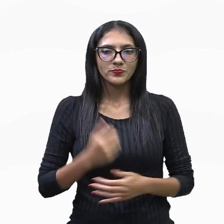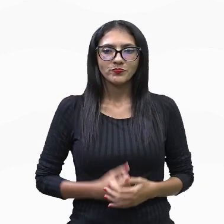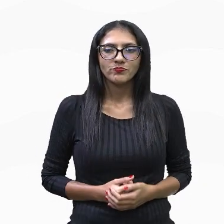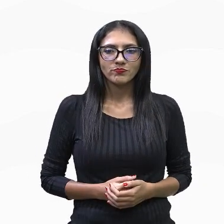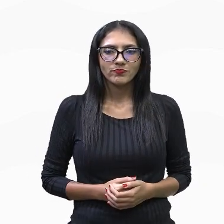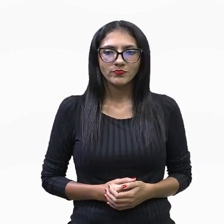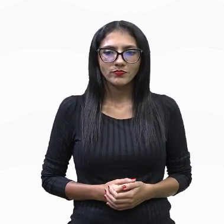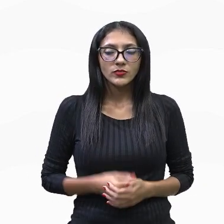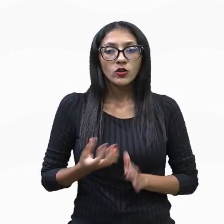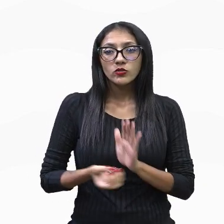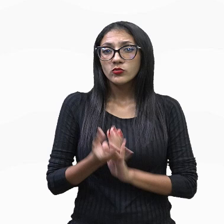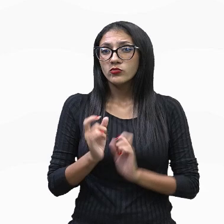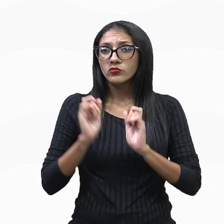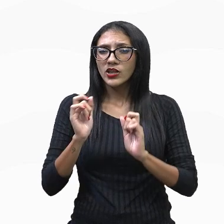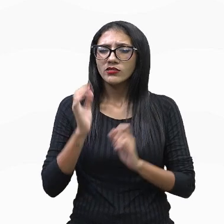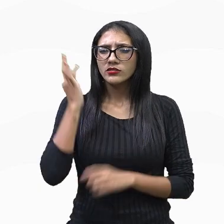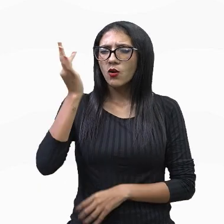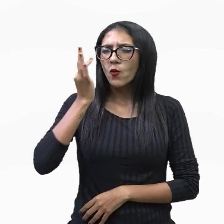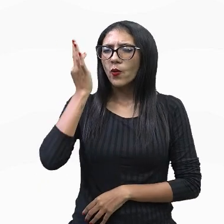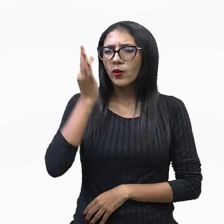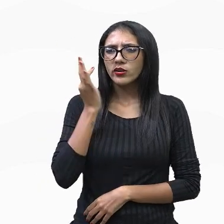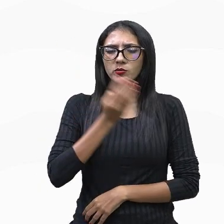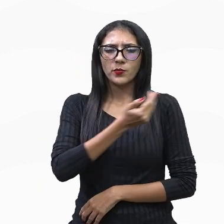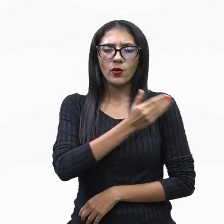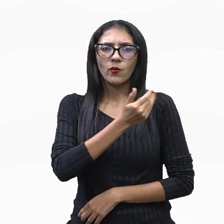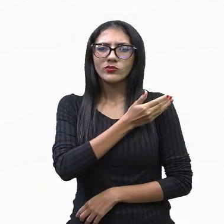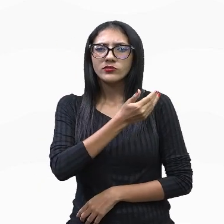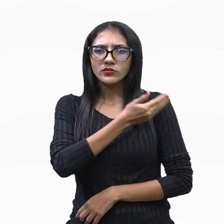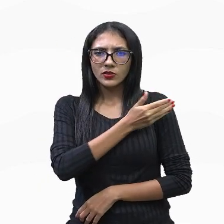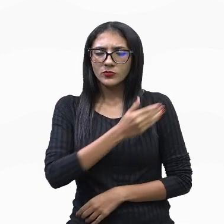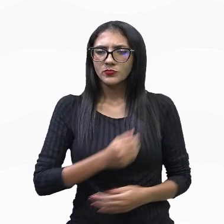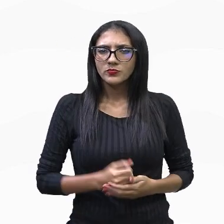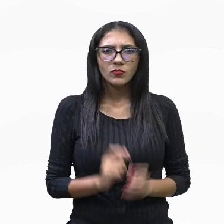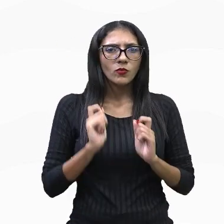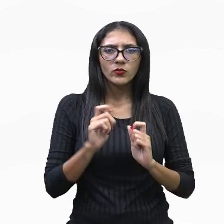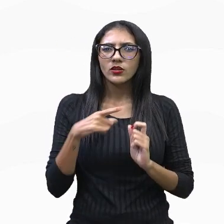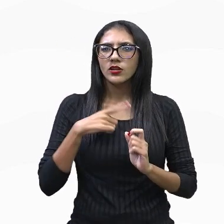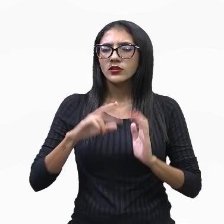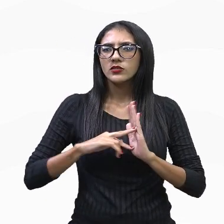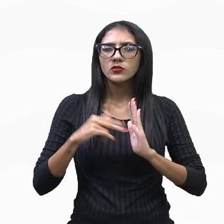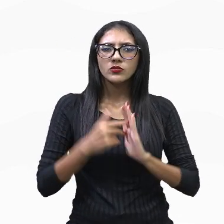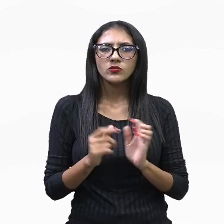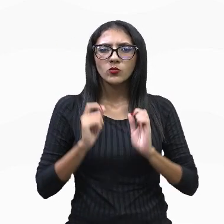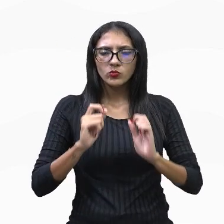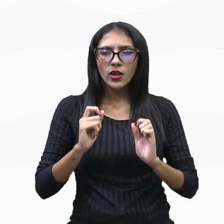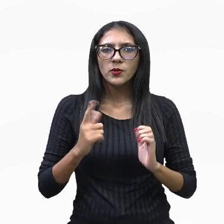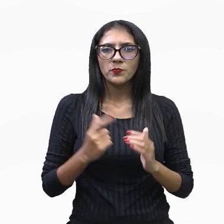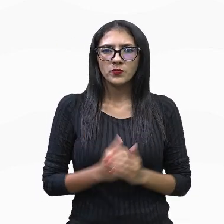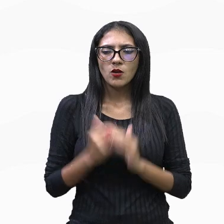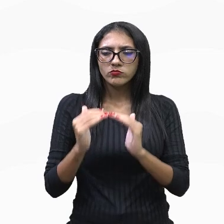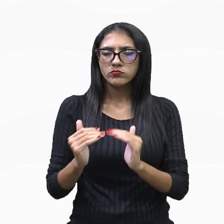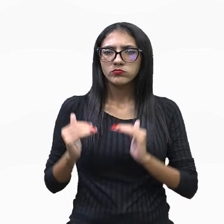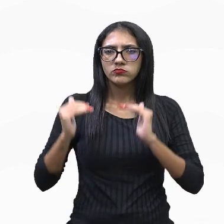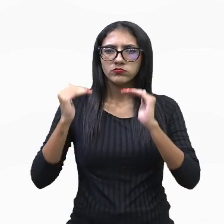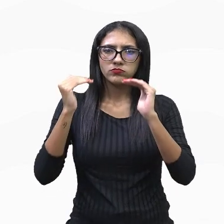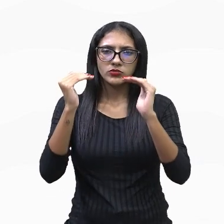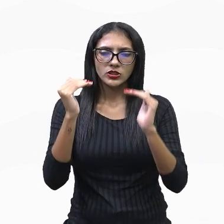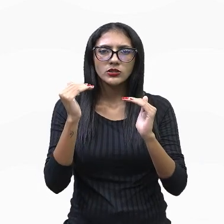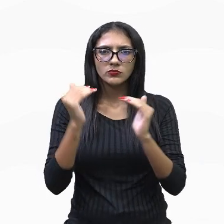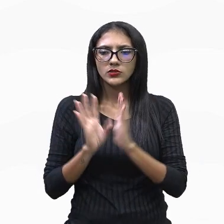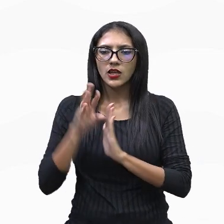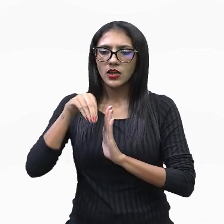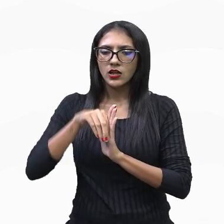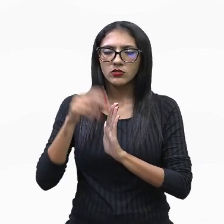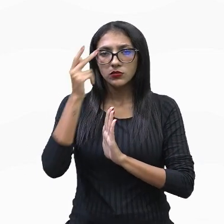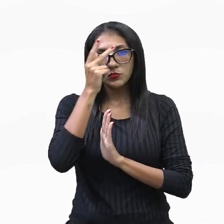as chamadas teorias racistas, que vão pressupor o quê? Porque uma hierarquização entre os